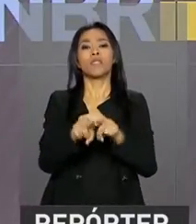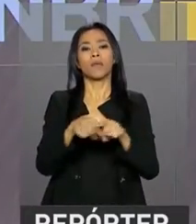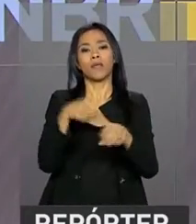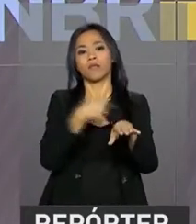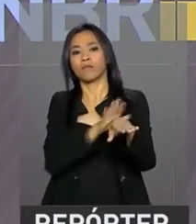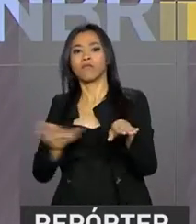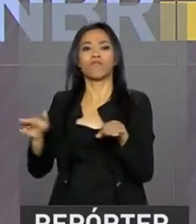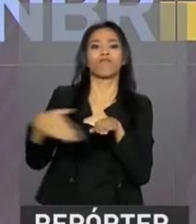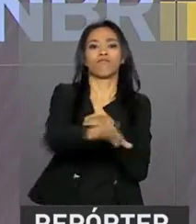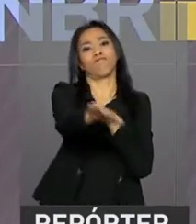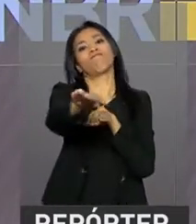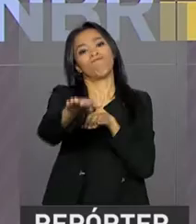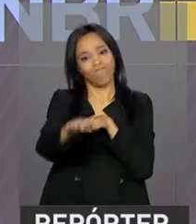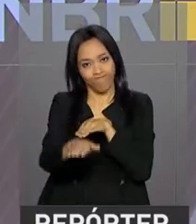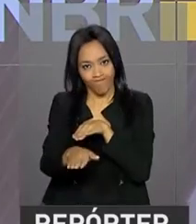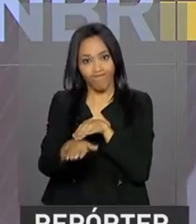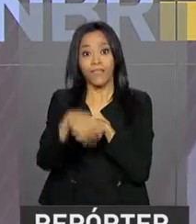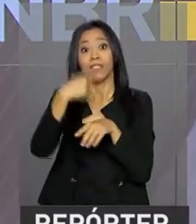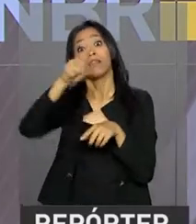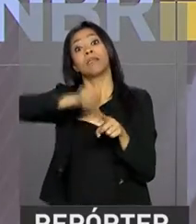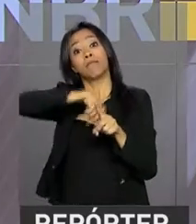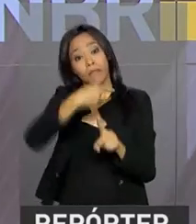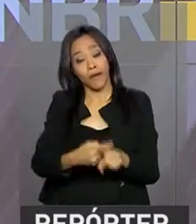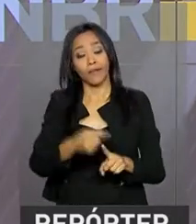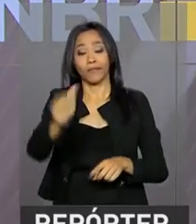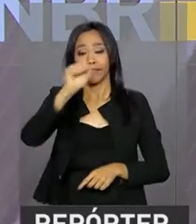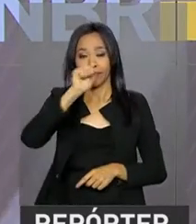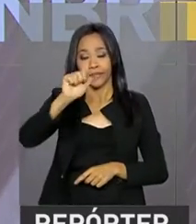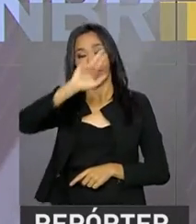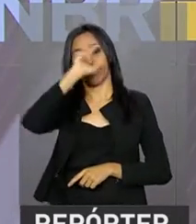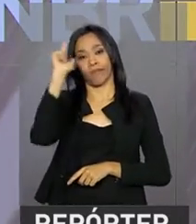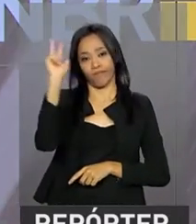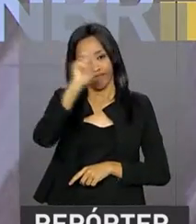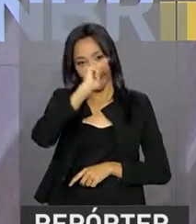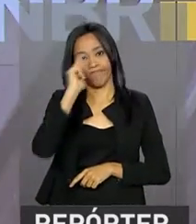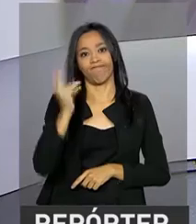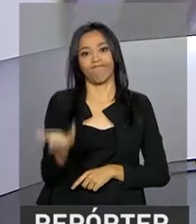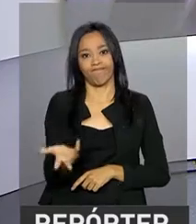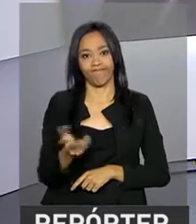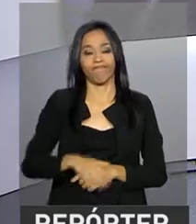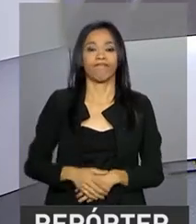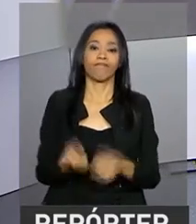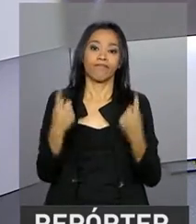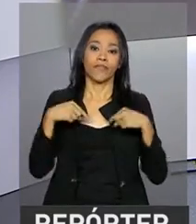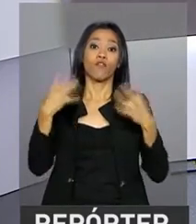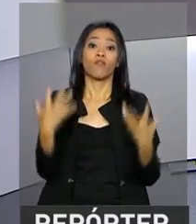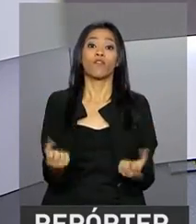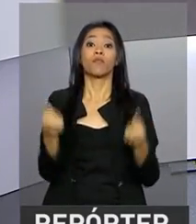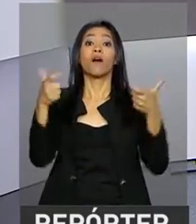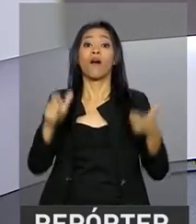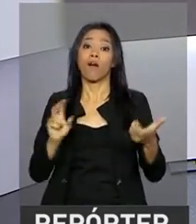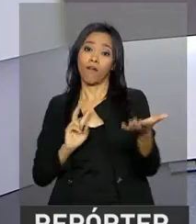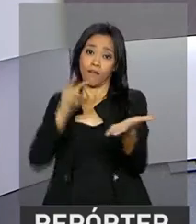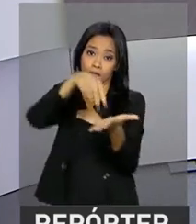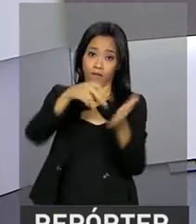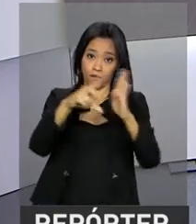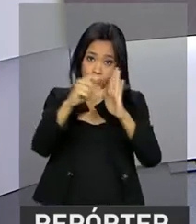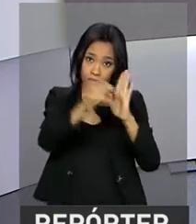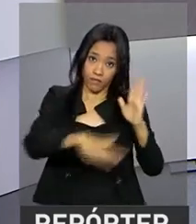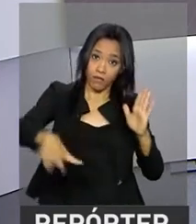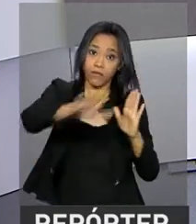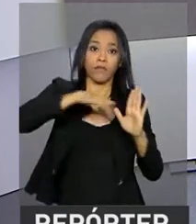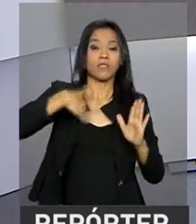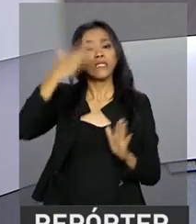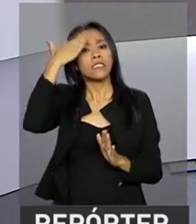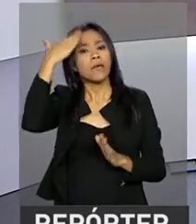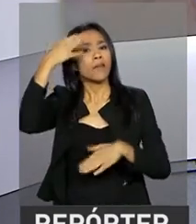em local indevido, além da ingestão de bebida alcoólica. E a gente vai agora até o Palácio do Planalto para saber